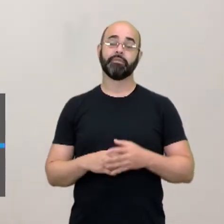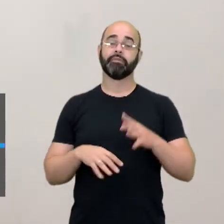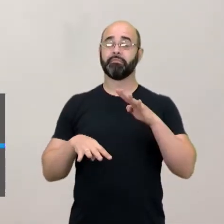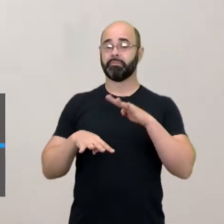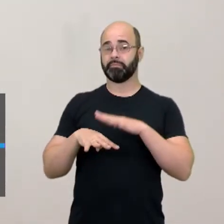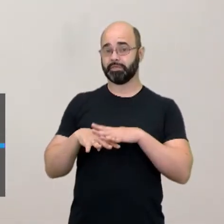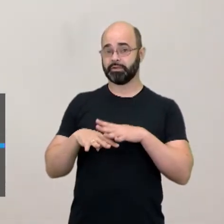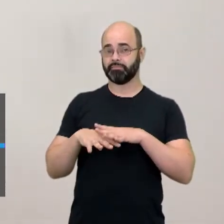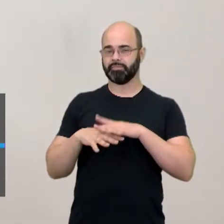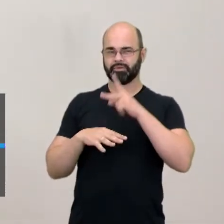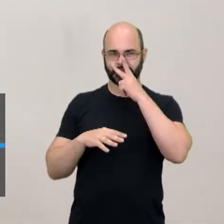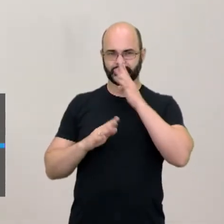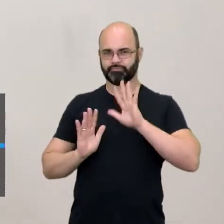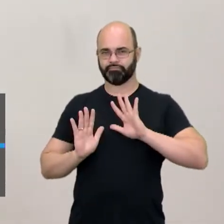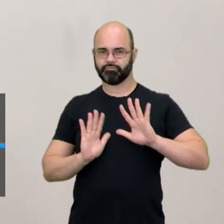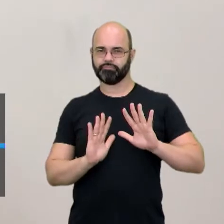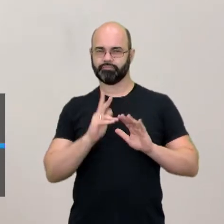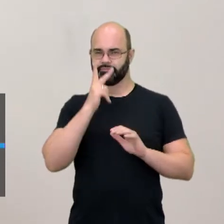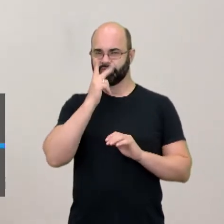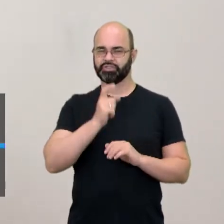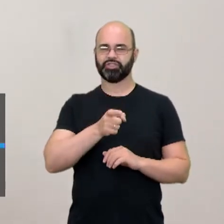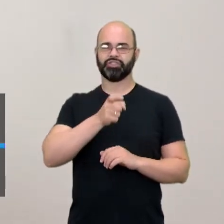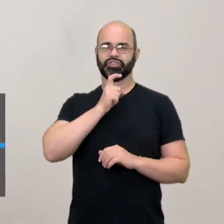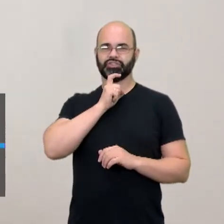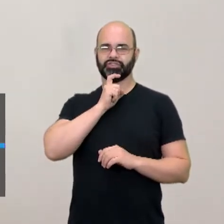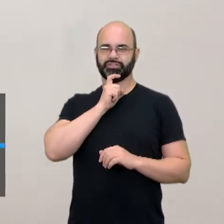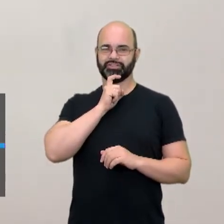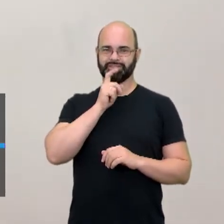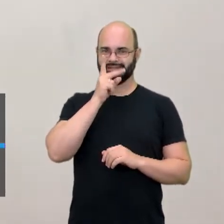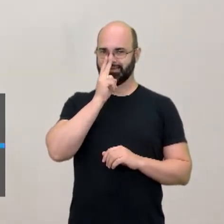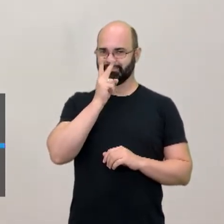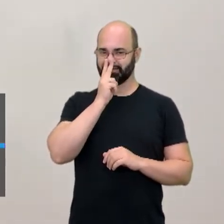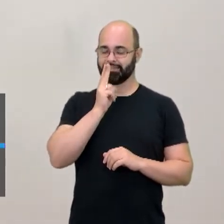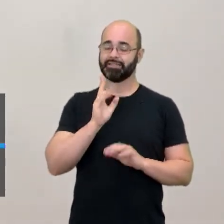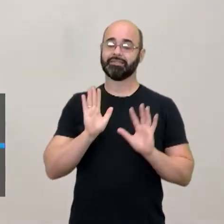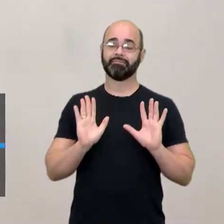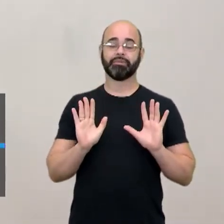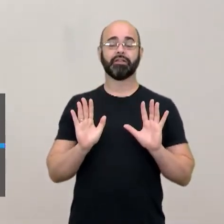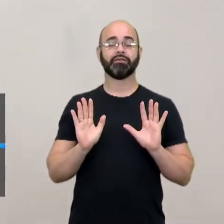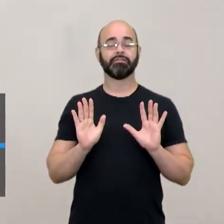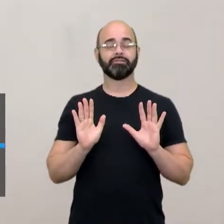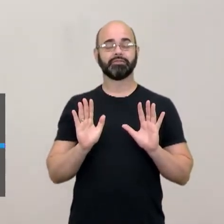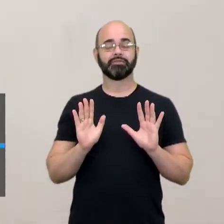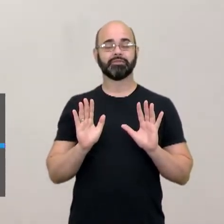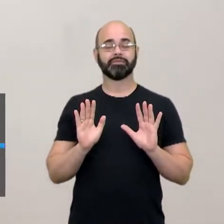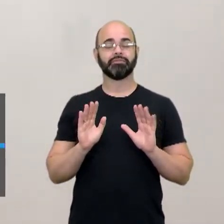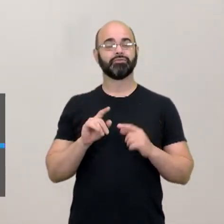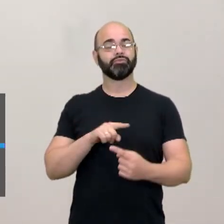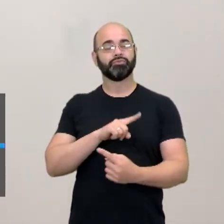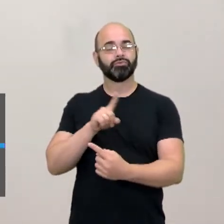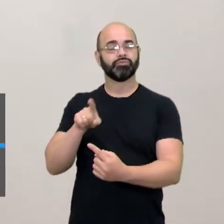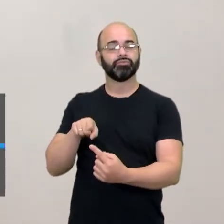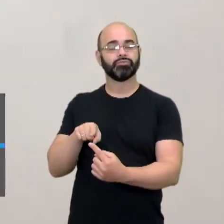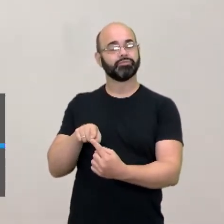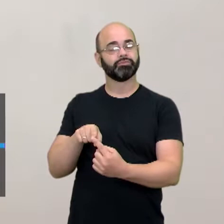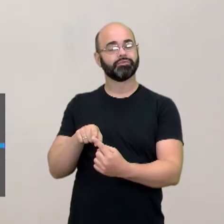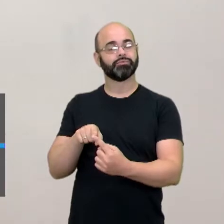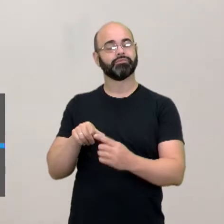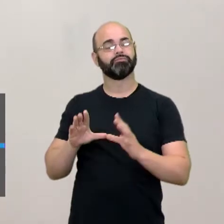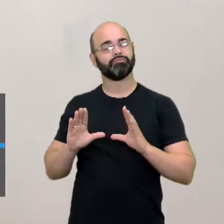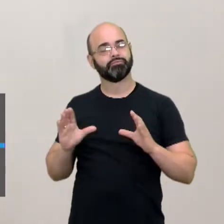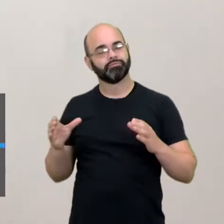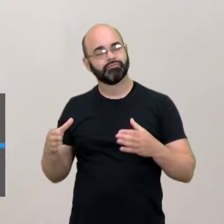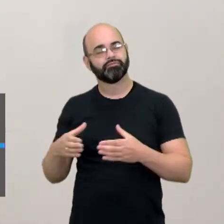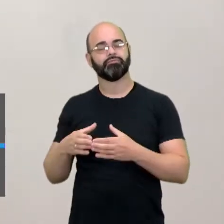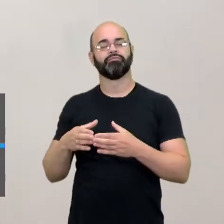fria que pareça essa ciência, ao final de tudo, ela está trabalhando com a coletividade, com